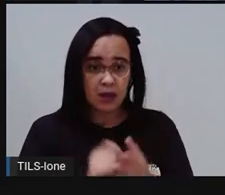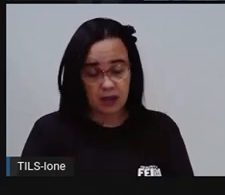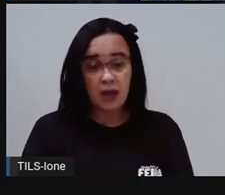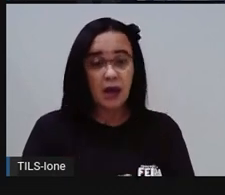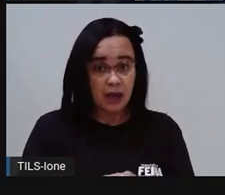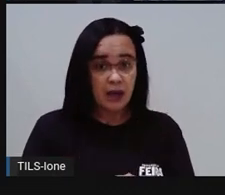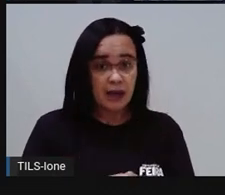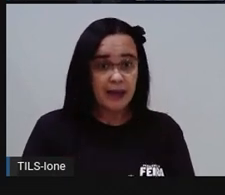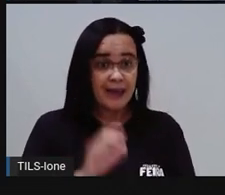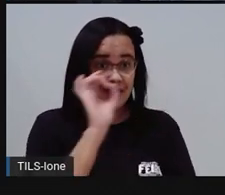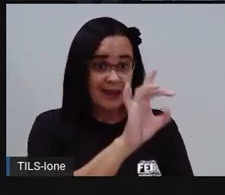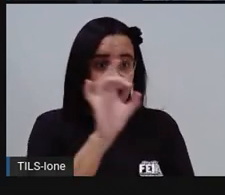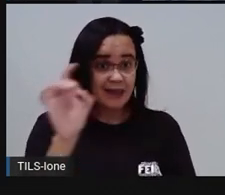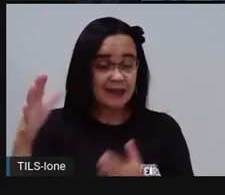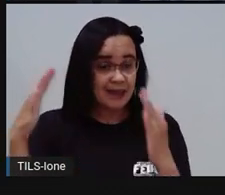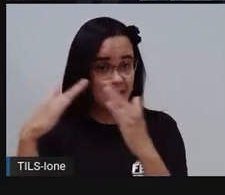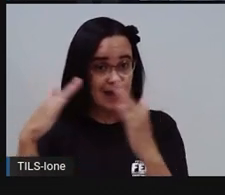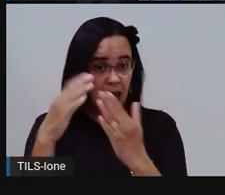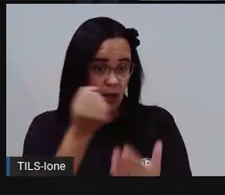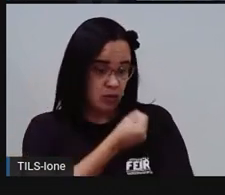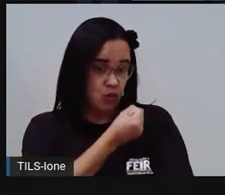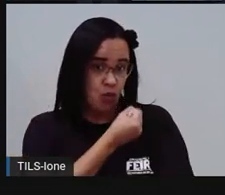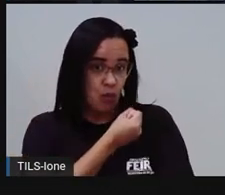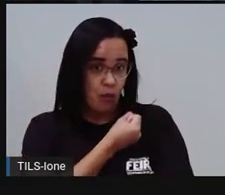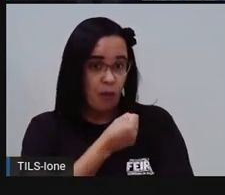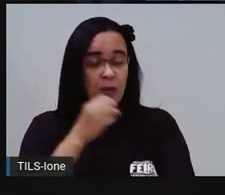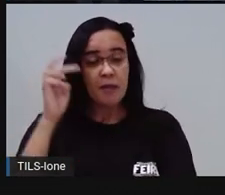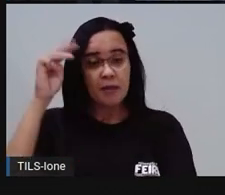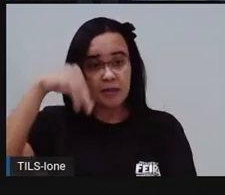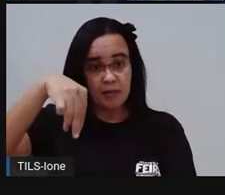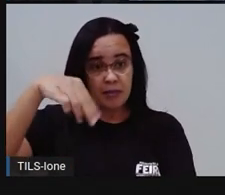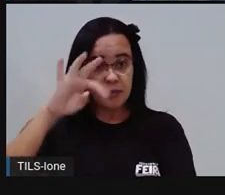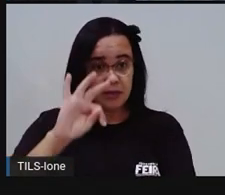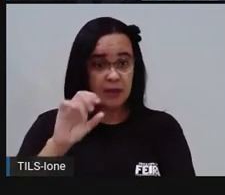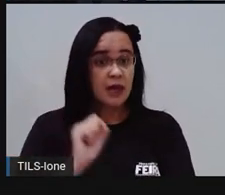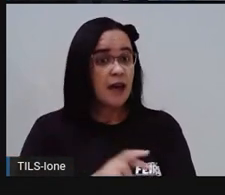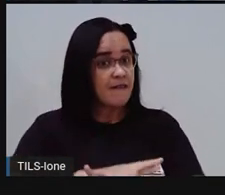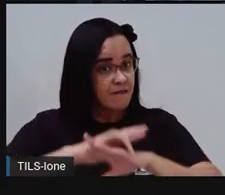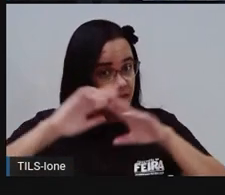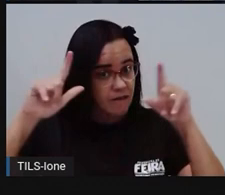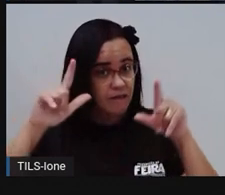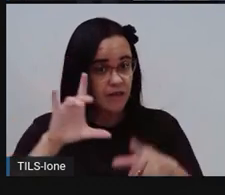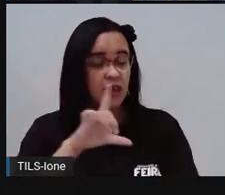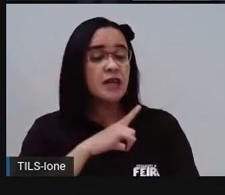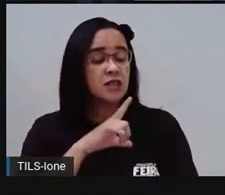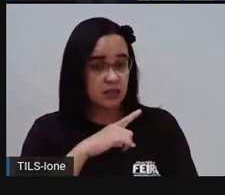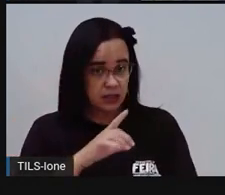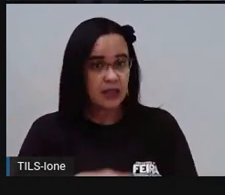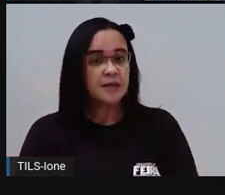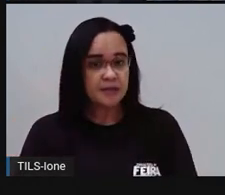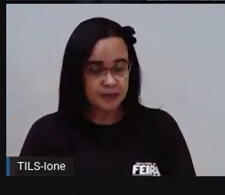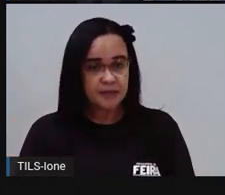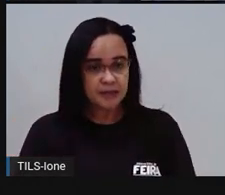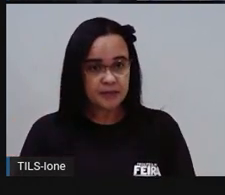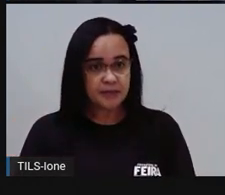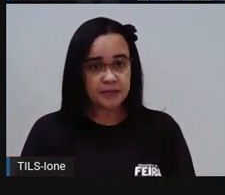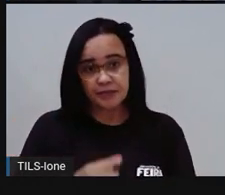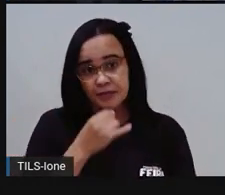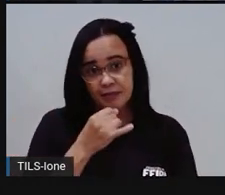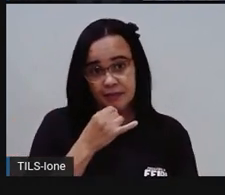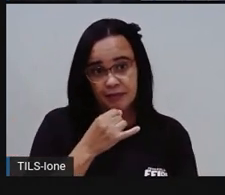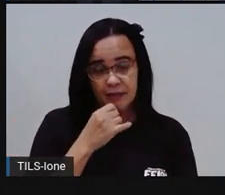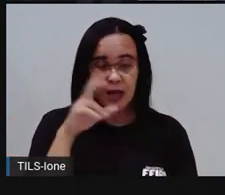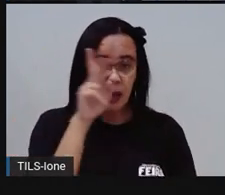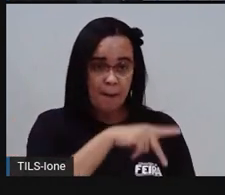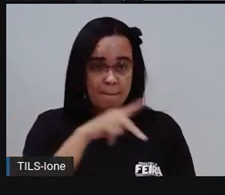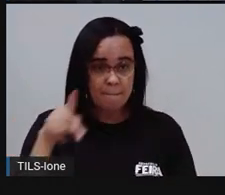casa. Cada casa tem uma matrícula diferente, né? Então cada pessoa, né, a matrícula, por exemplo, da casa da PROIANE vai ter um